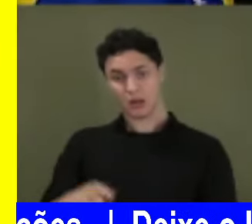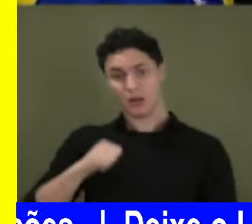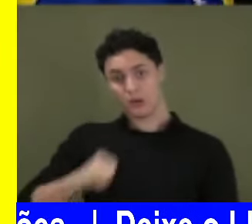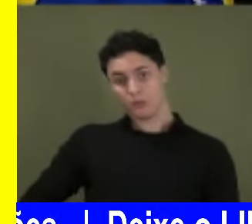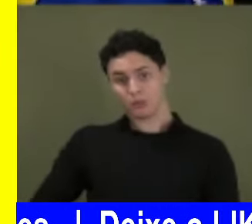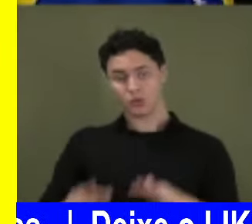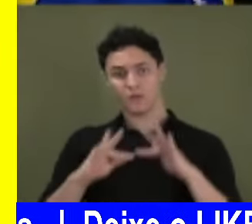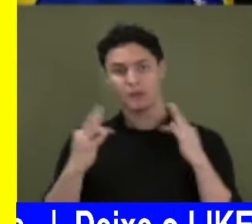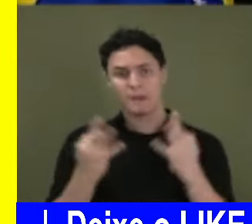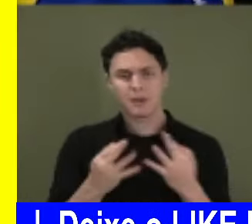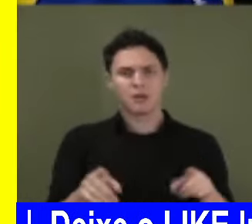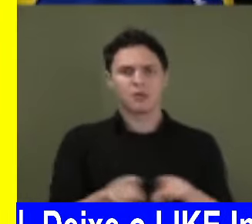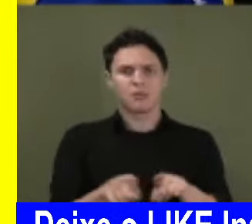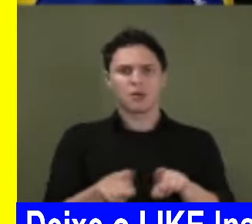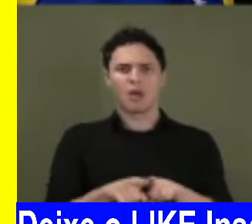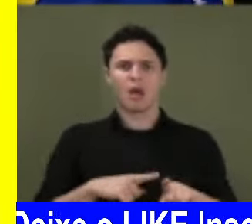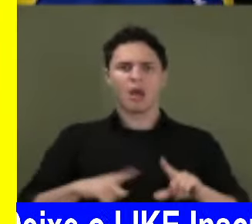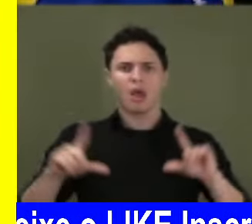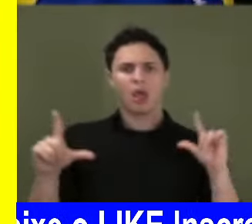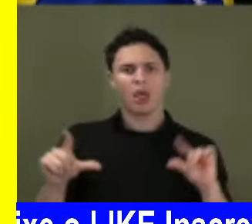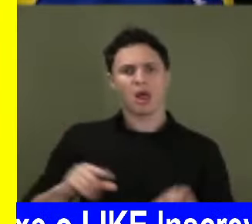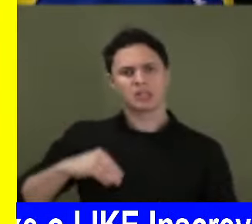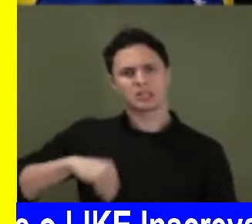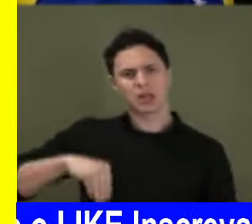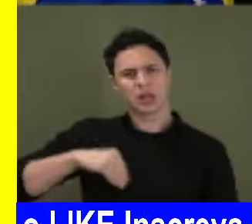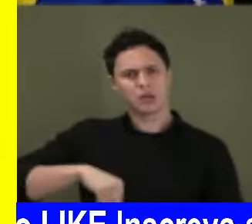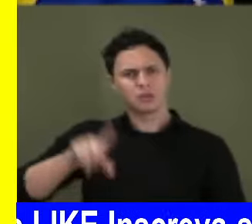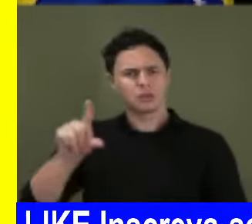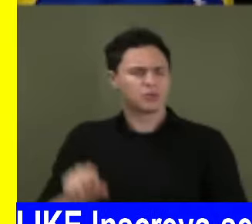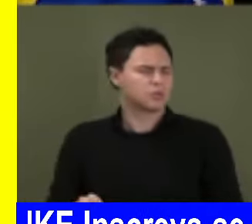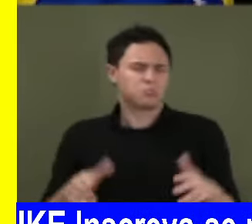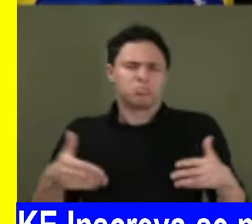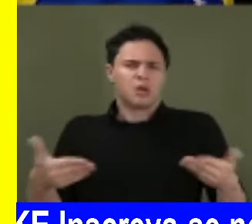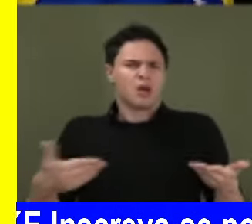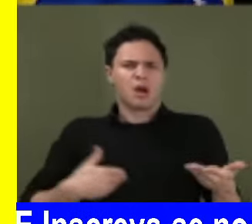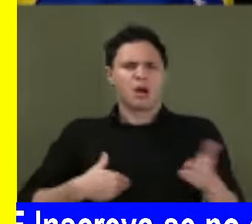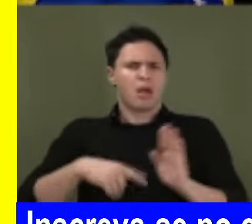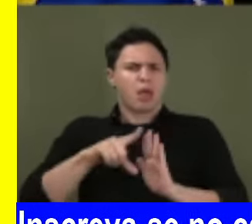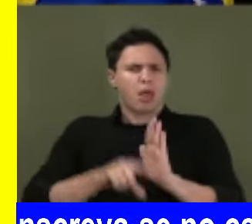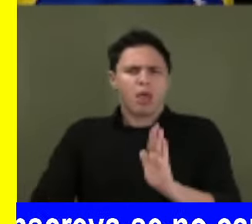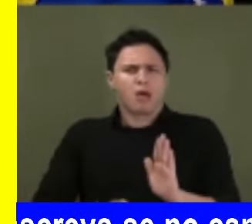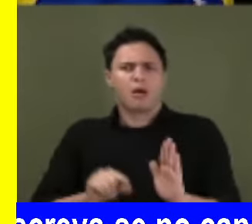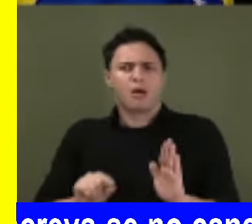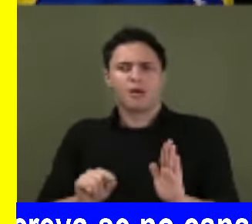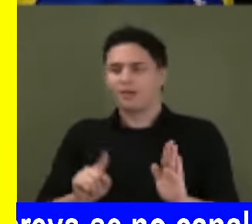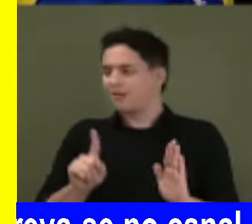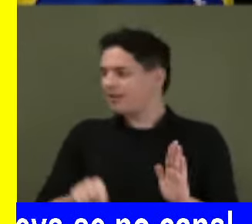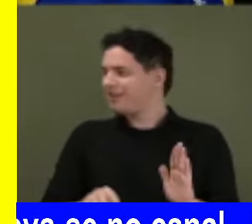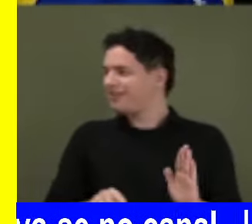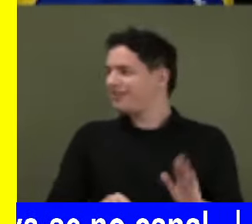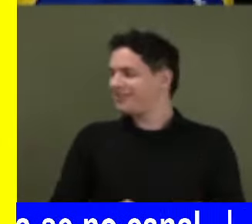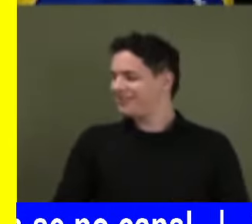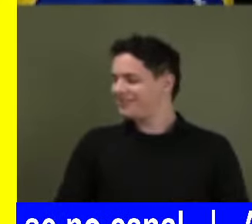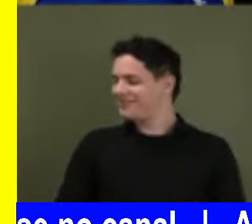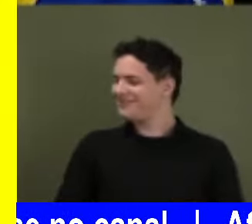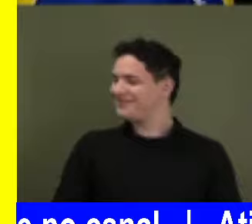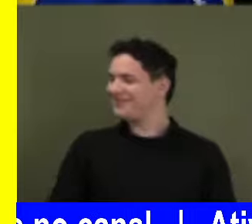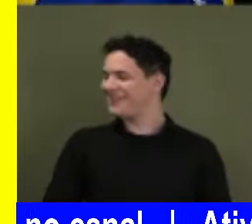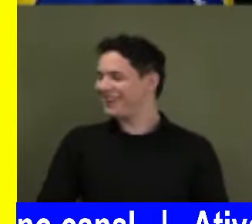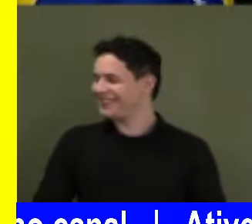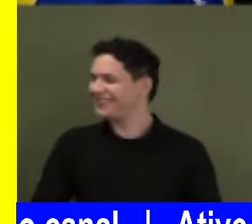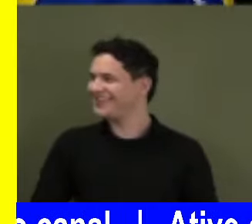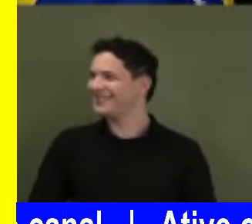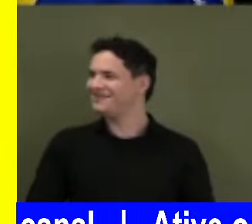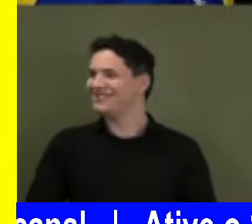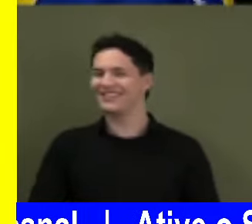mínimo. Quer reduzir o salário mínimo. Então, que corte de gastos é esse, gente? Como é que está faltando dinheiro, se tem dinheiro para comprar um